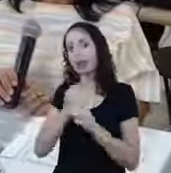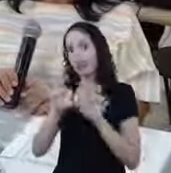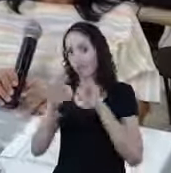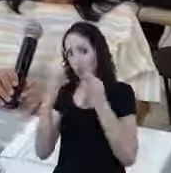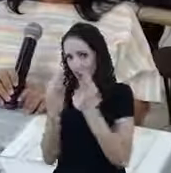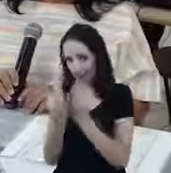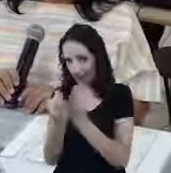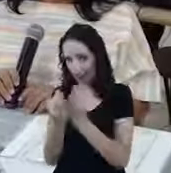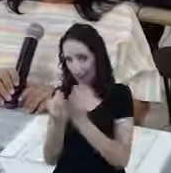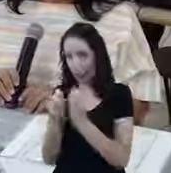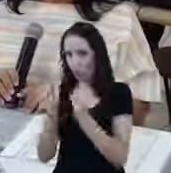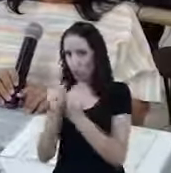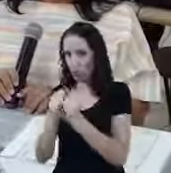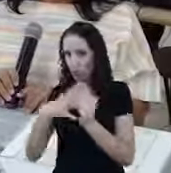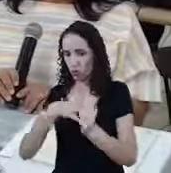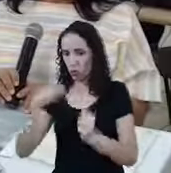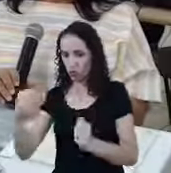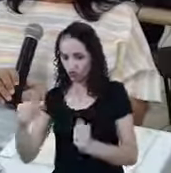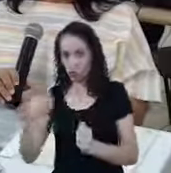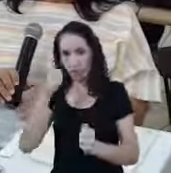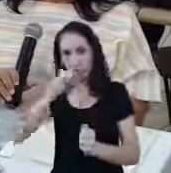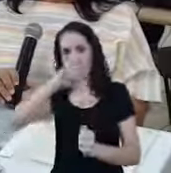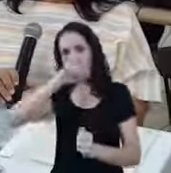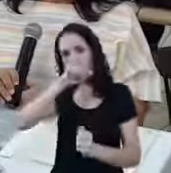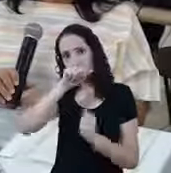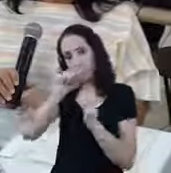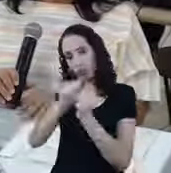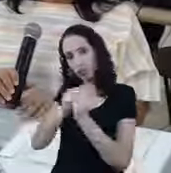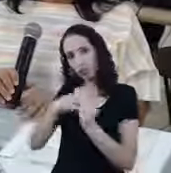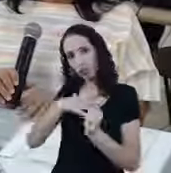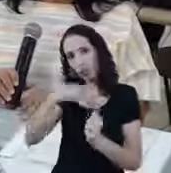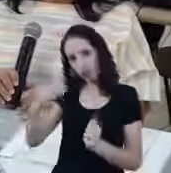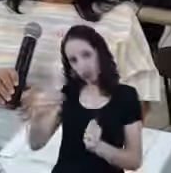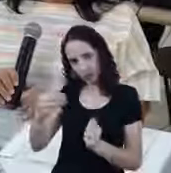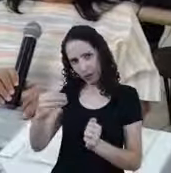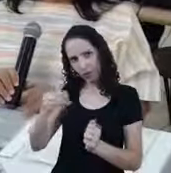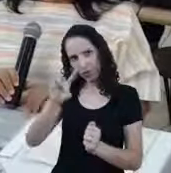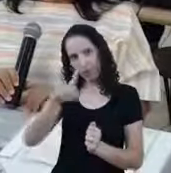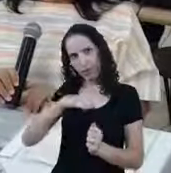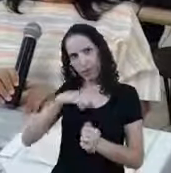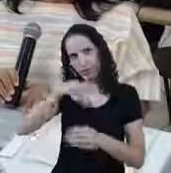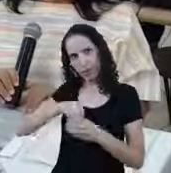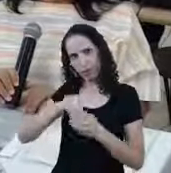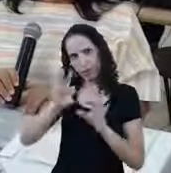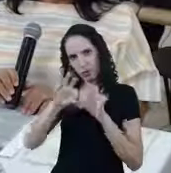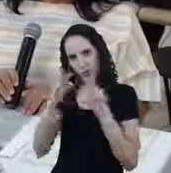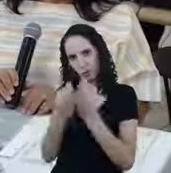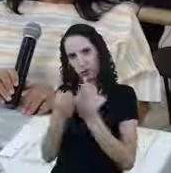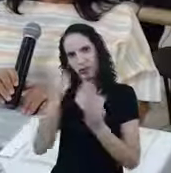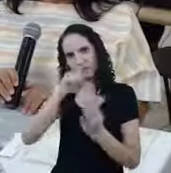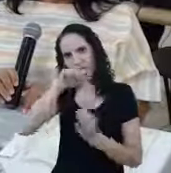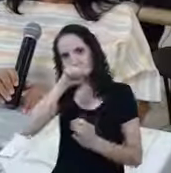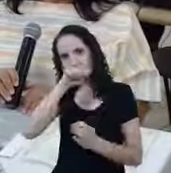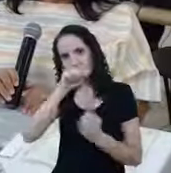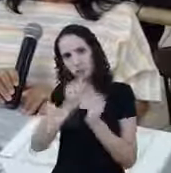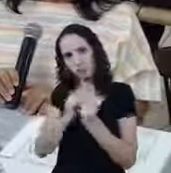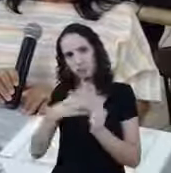enquanto É só quando a mãe Chefe de família A família é composta Pela mãe e os filhos A mãe é a chefe de família